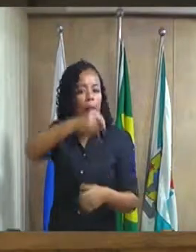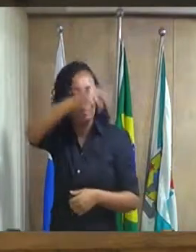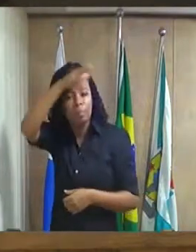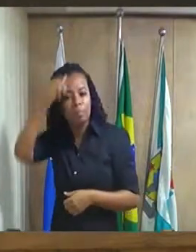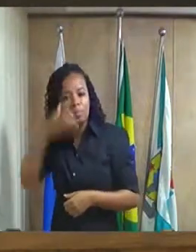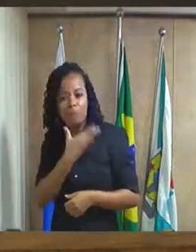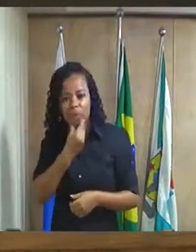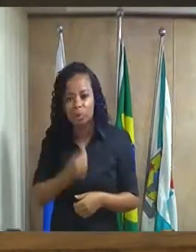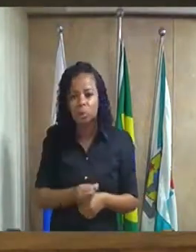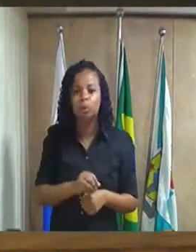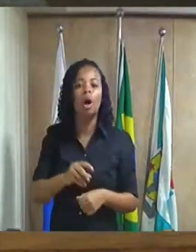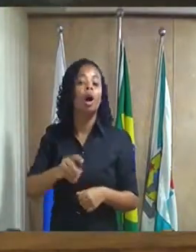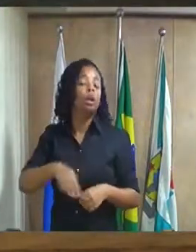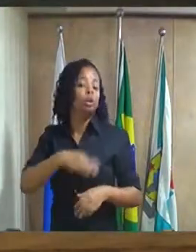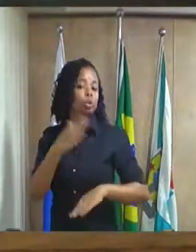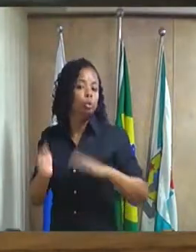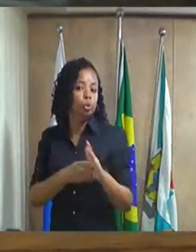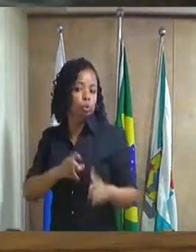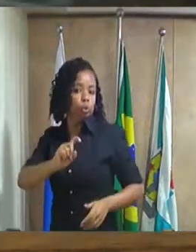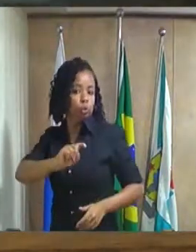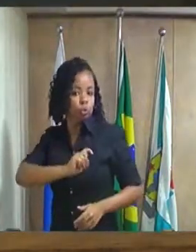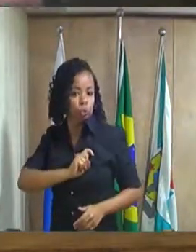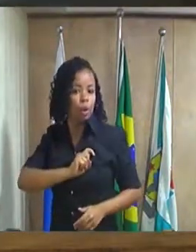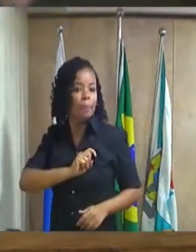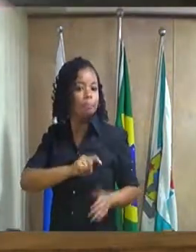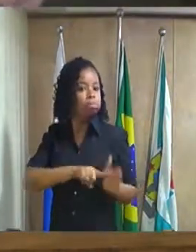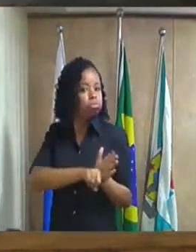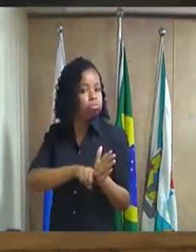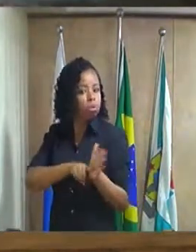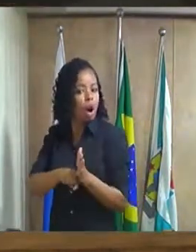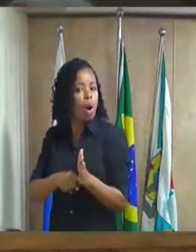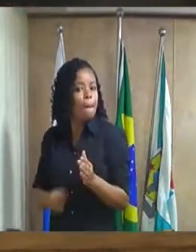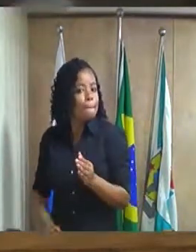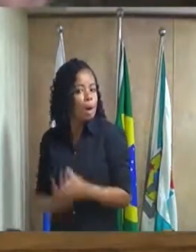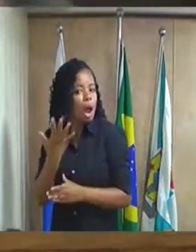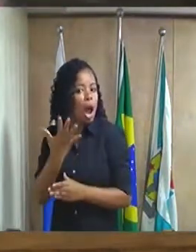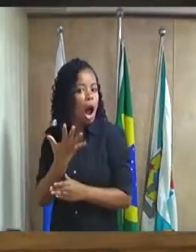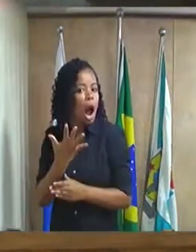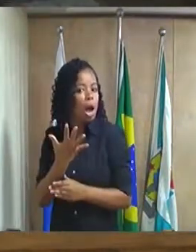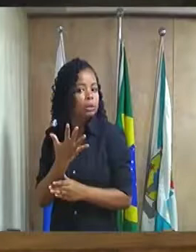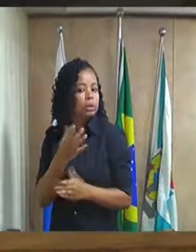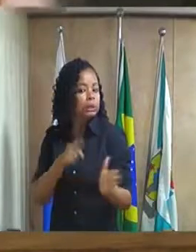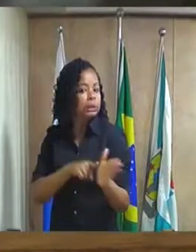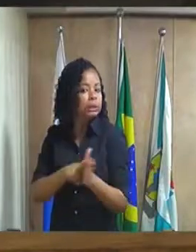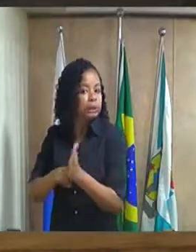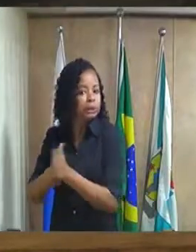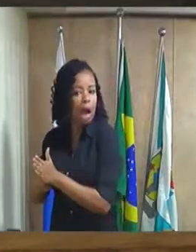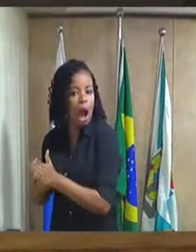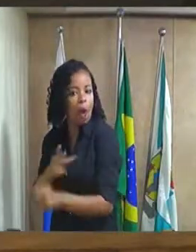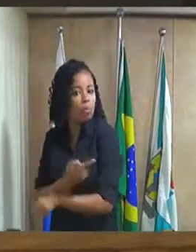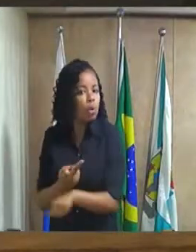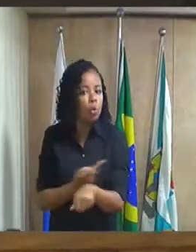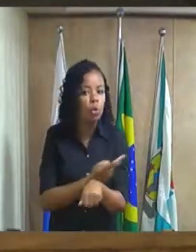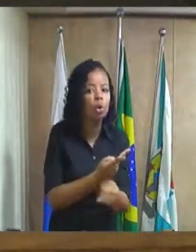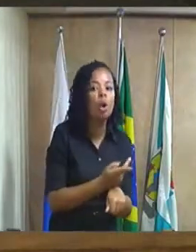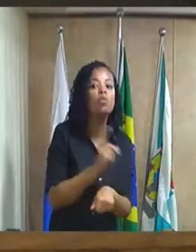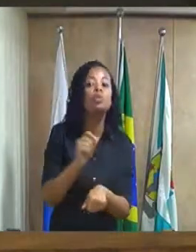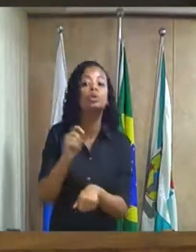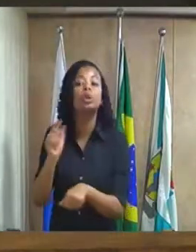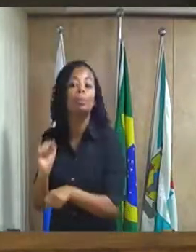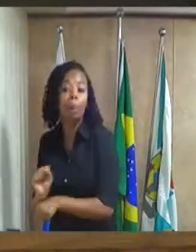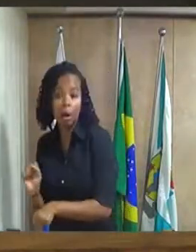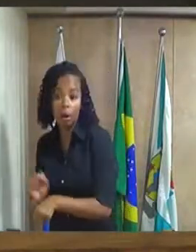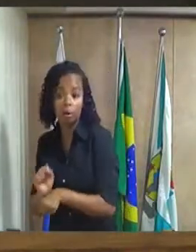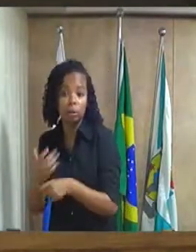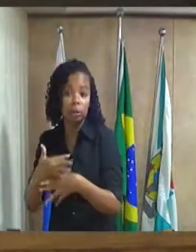fiscais para que nós possamos criar uma força tarefa de buscas desses passivos para a